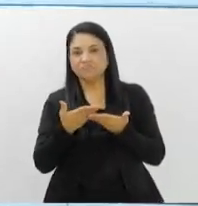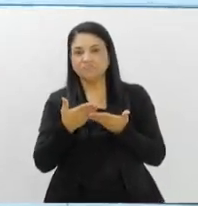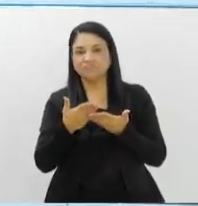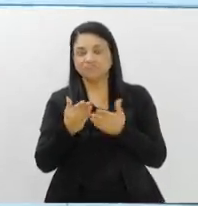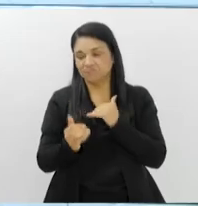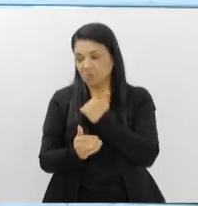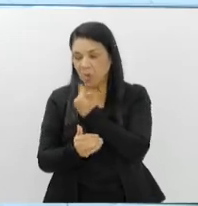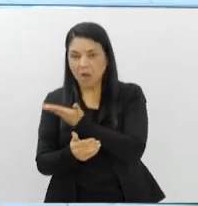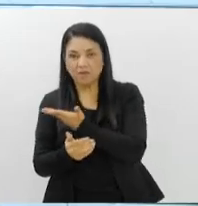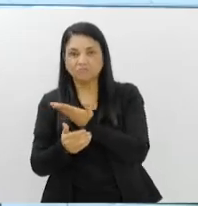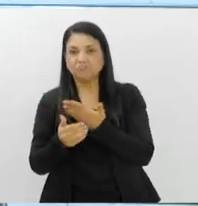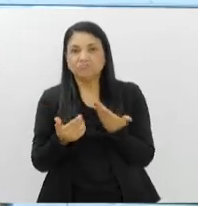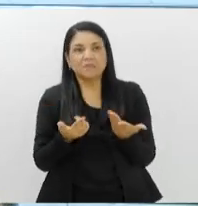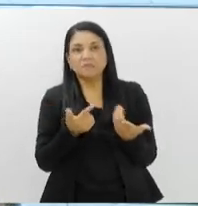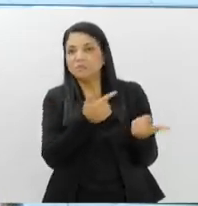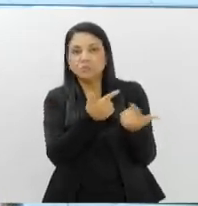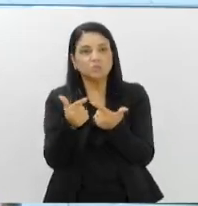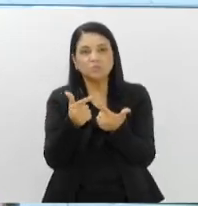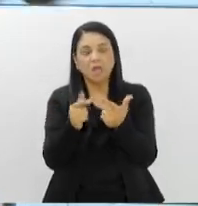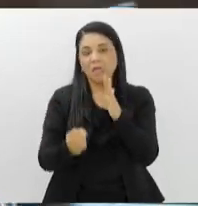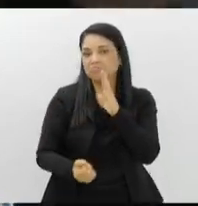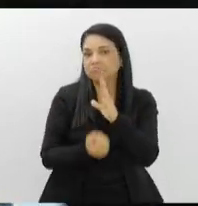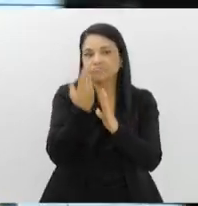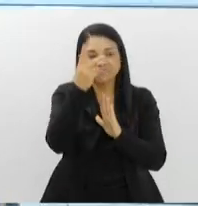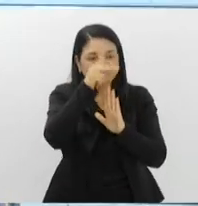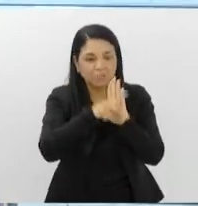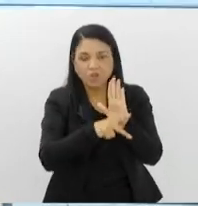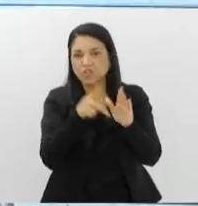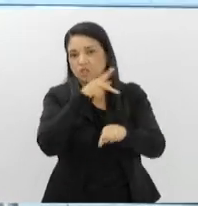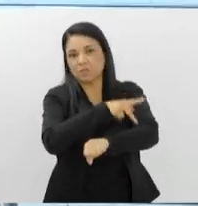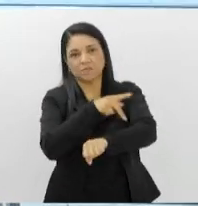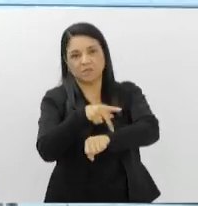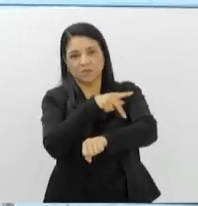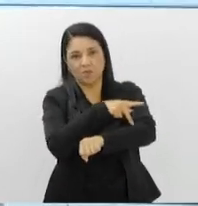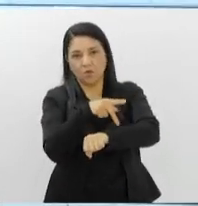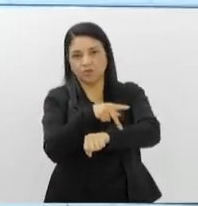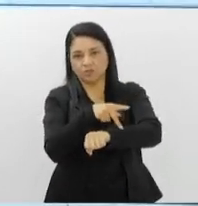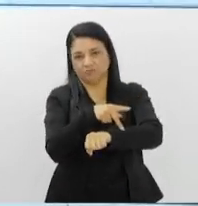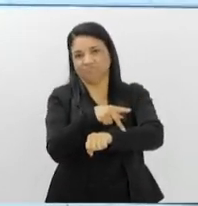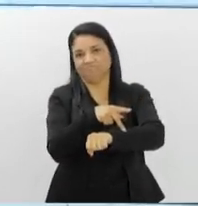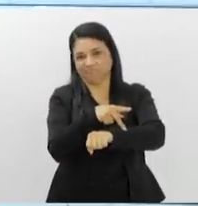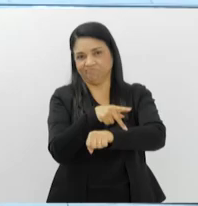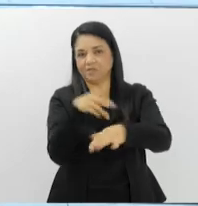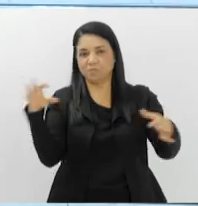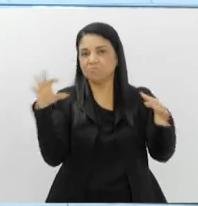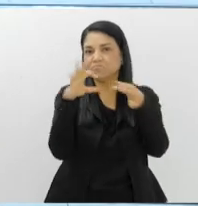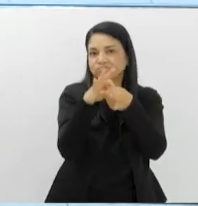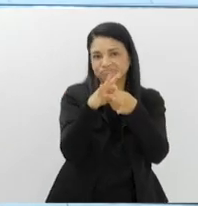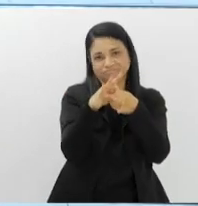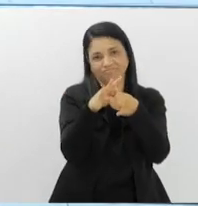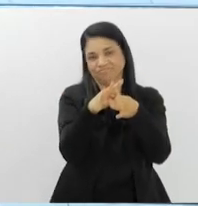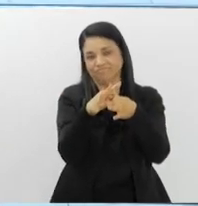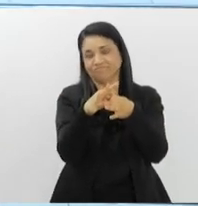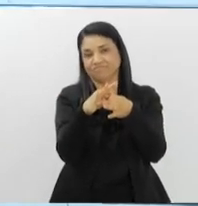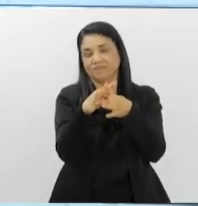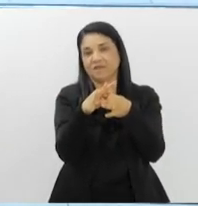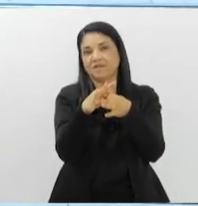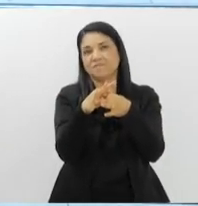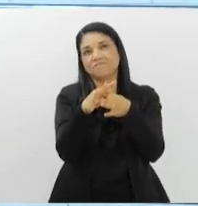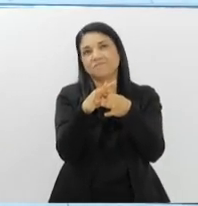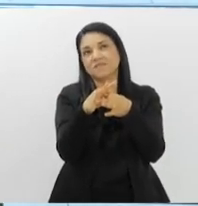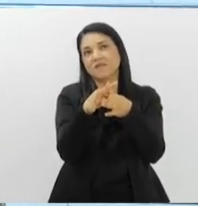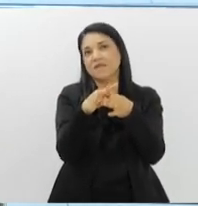que a gente possa criar um projeto pedagógico eficiente com essa, digamos,